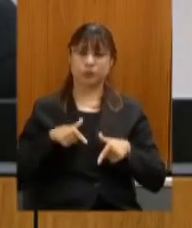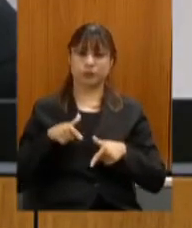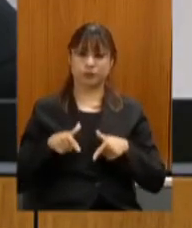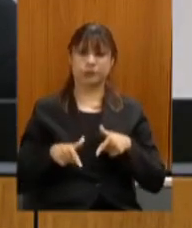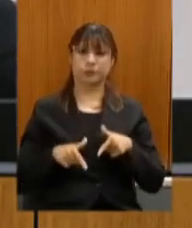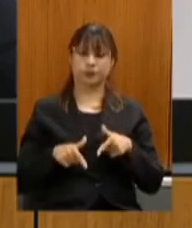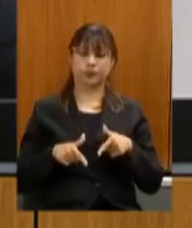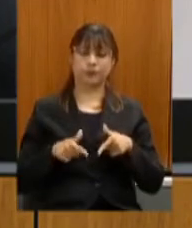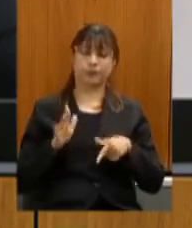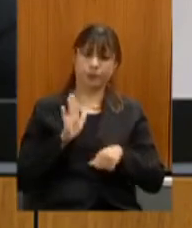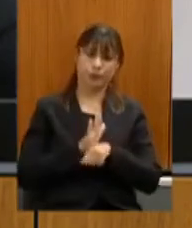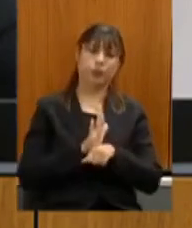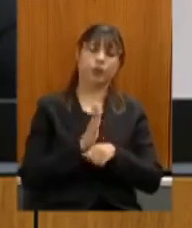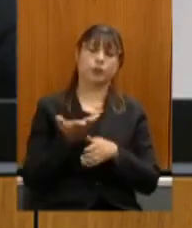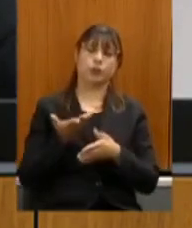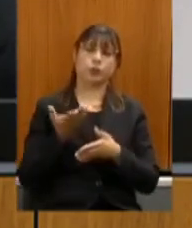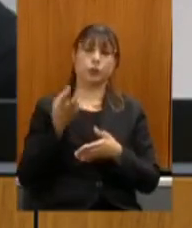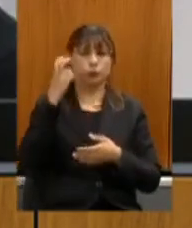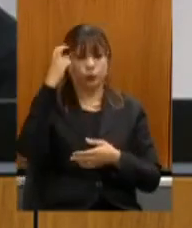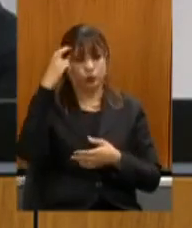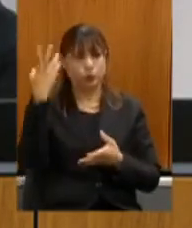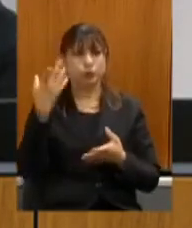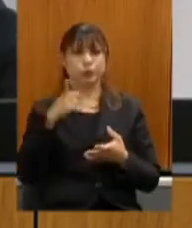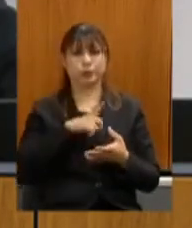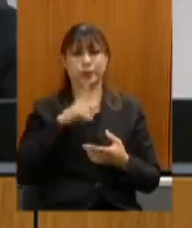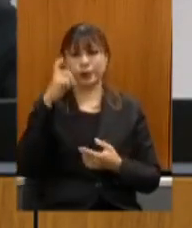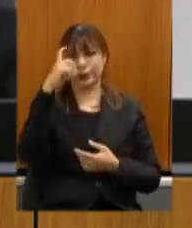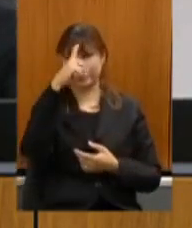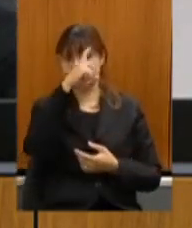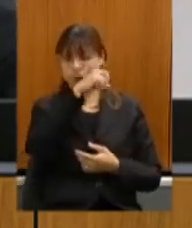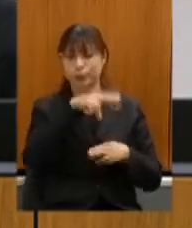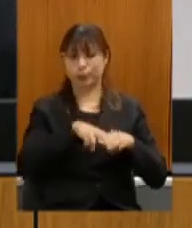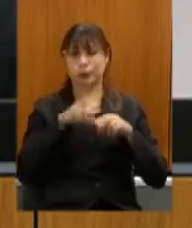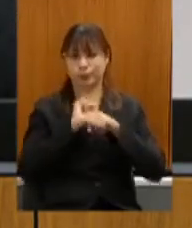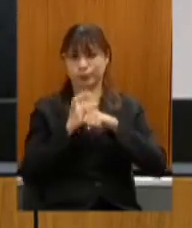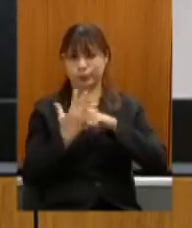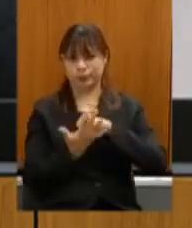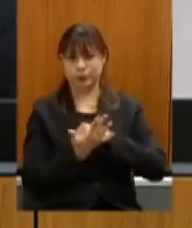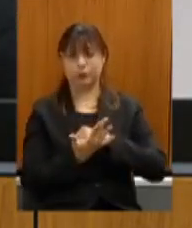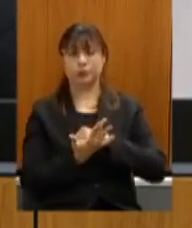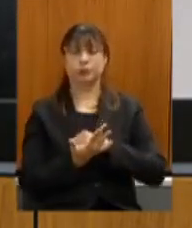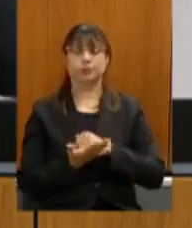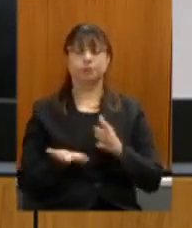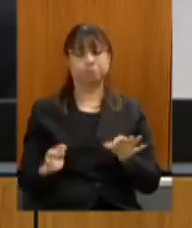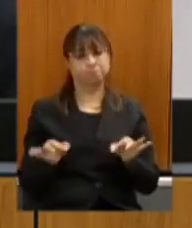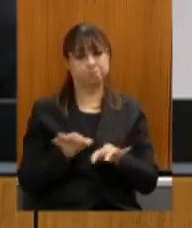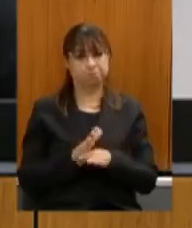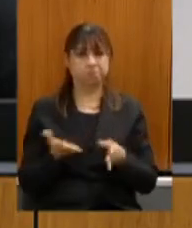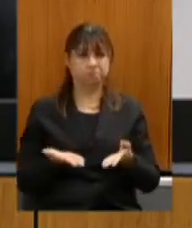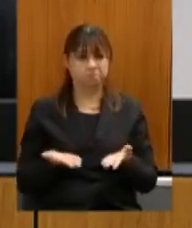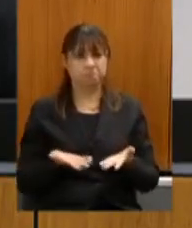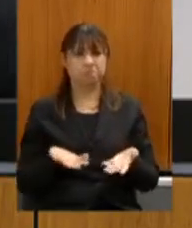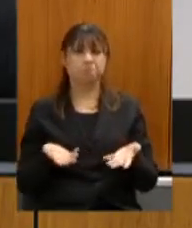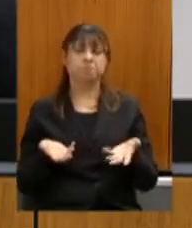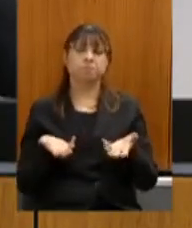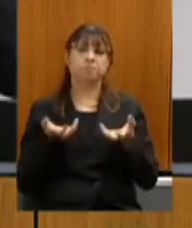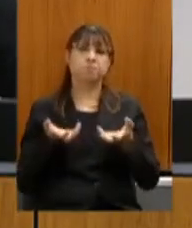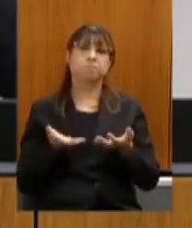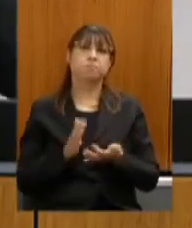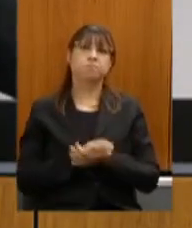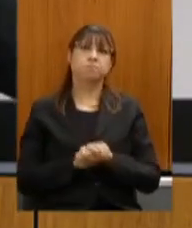pela cultura enfrentando aí essas dificuldades por esta pandemia por fim queremos aqui